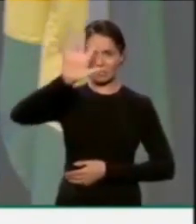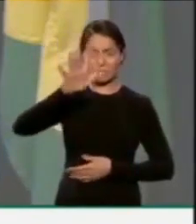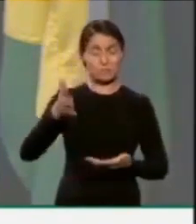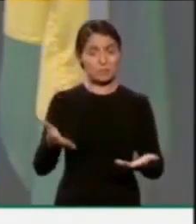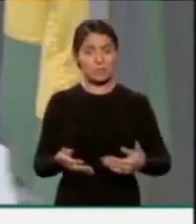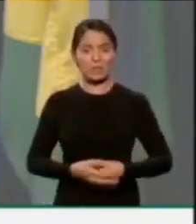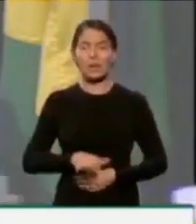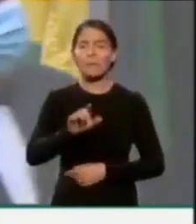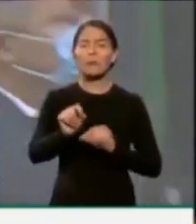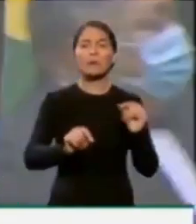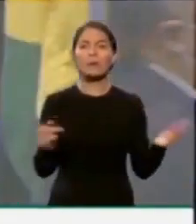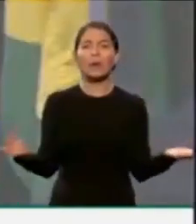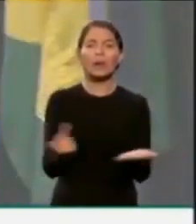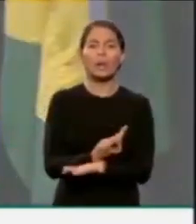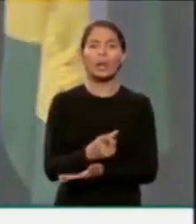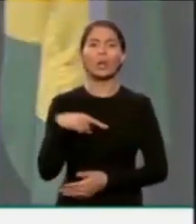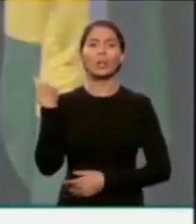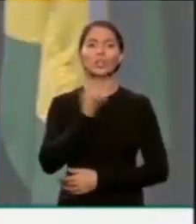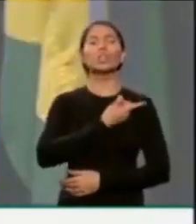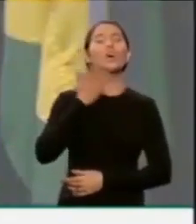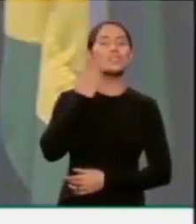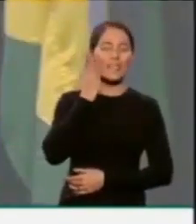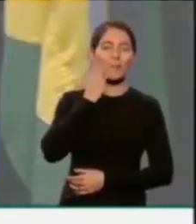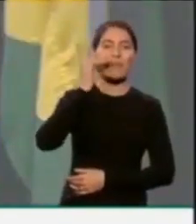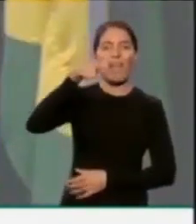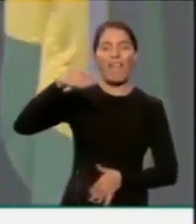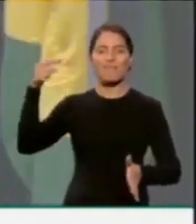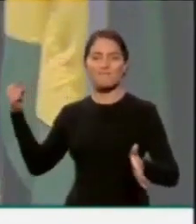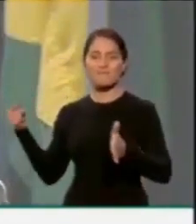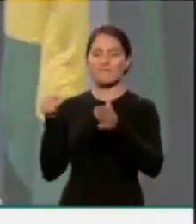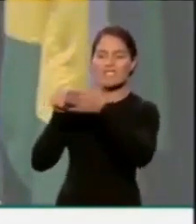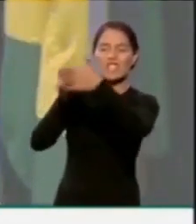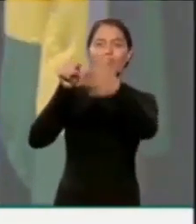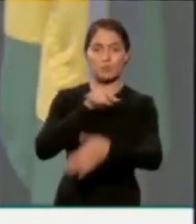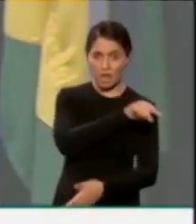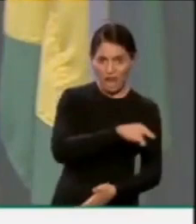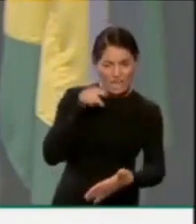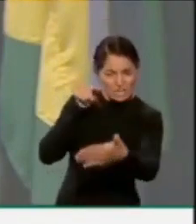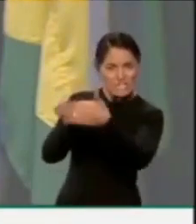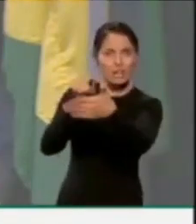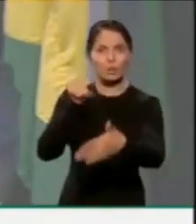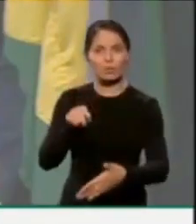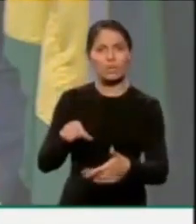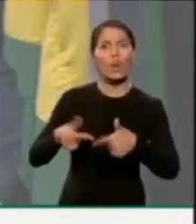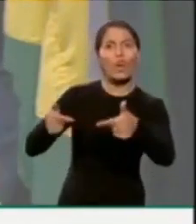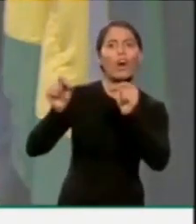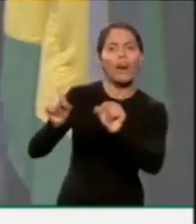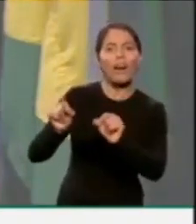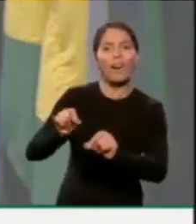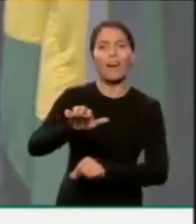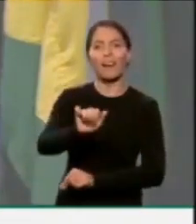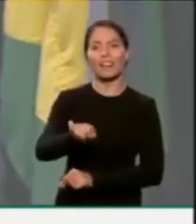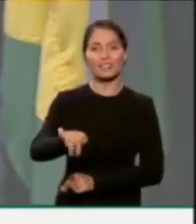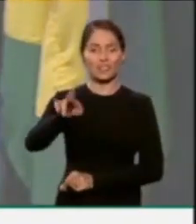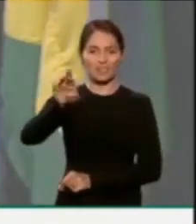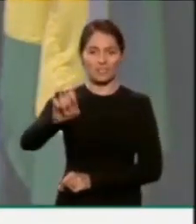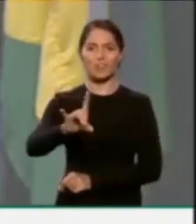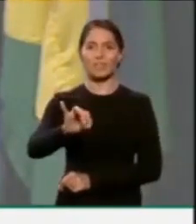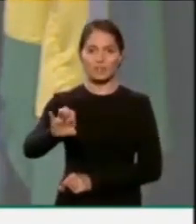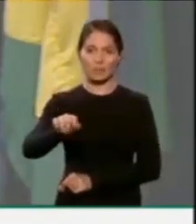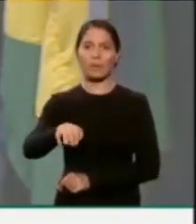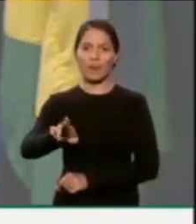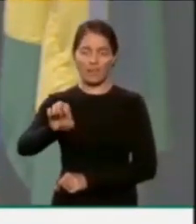poderes. Mas, na verdade, nós sabemos que é por conta da denúncia que ele fez contra Alexandre de Moraes e sua esposa